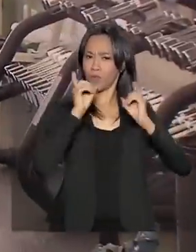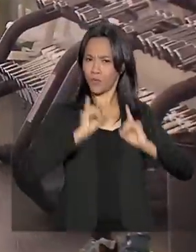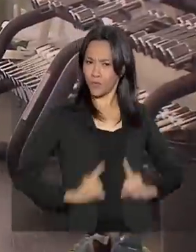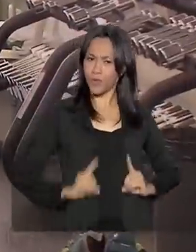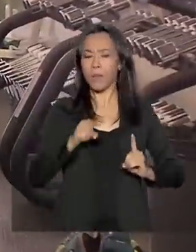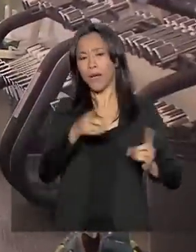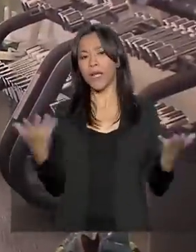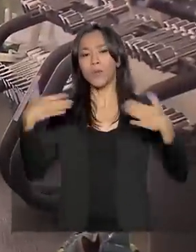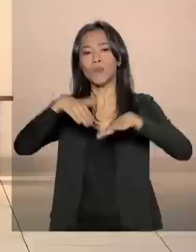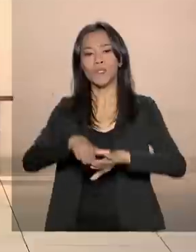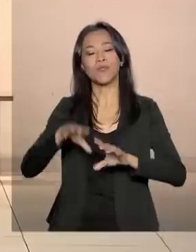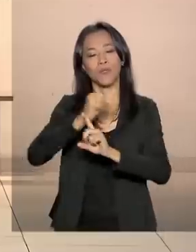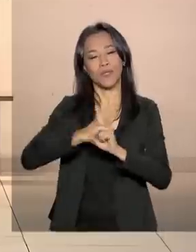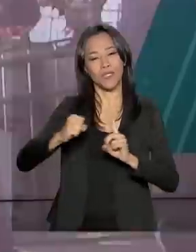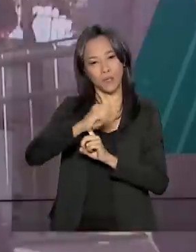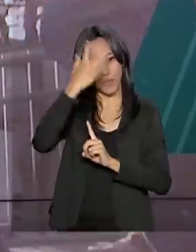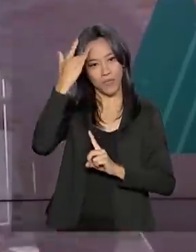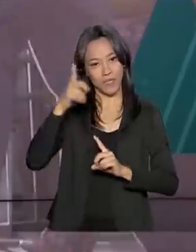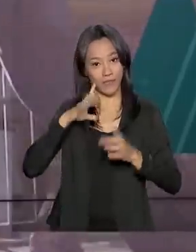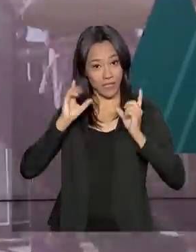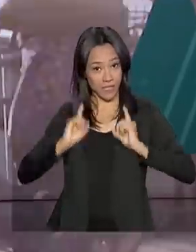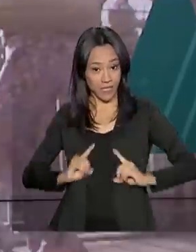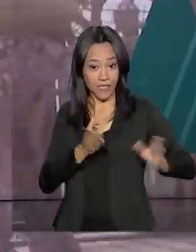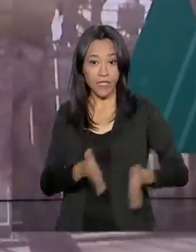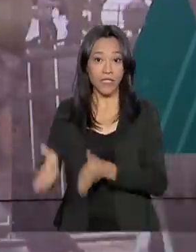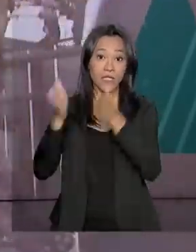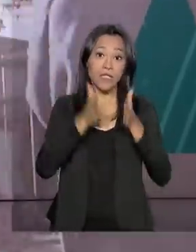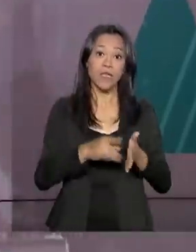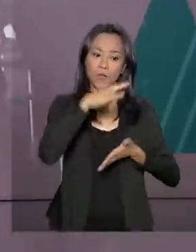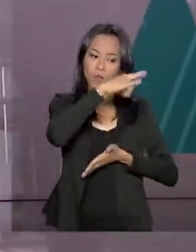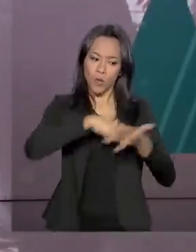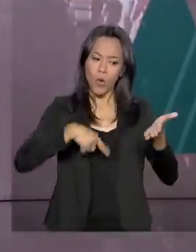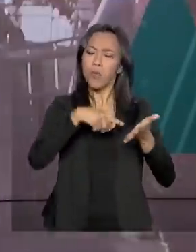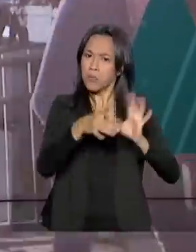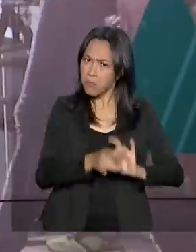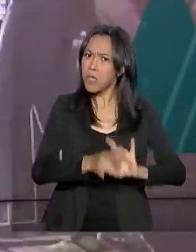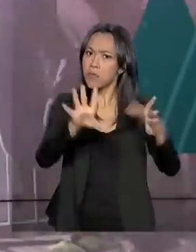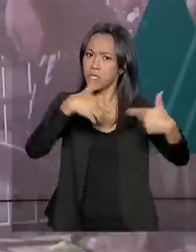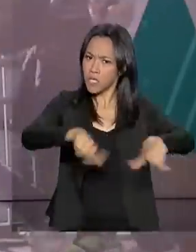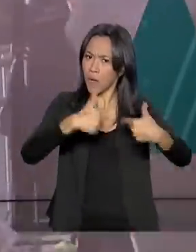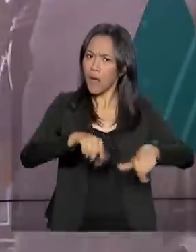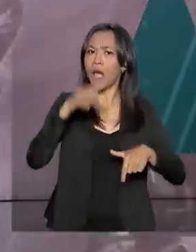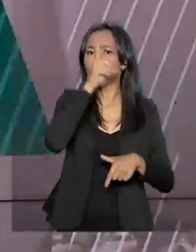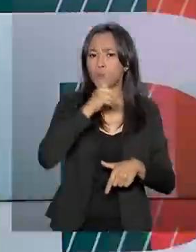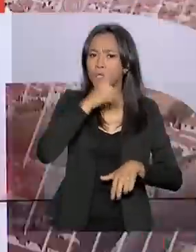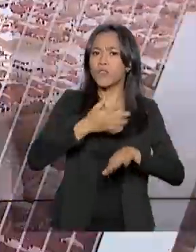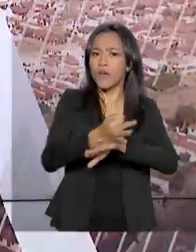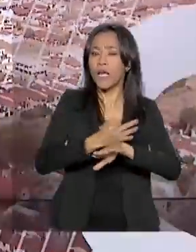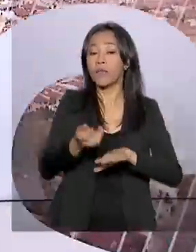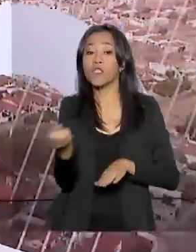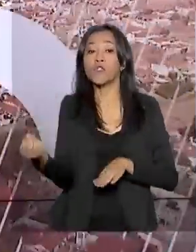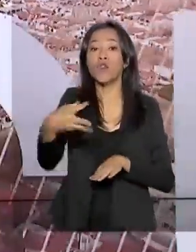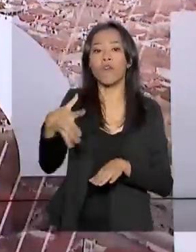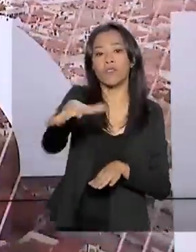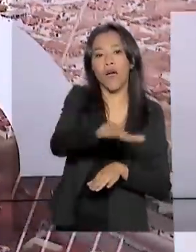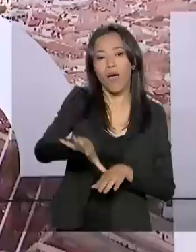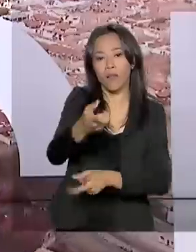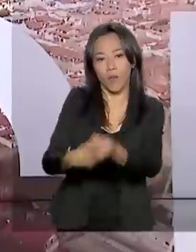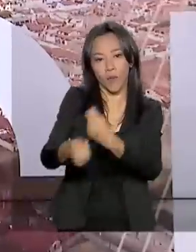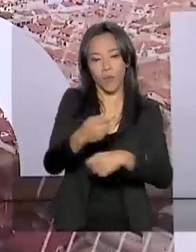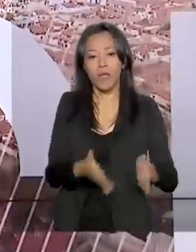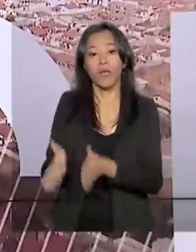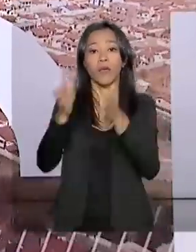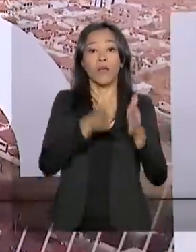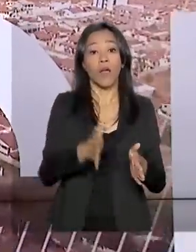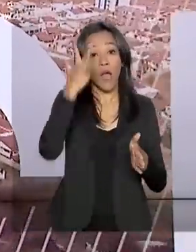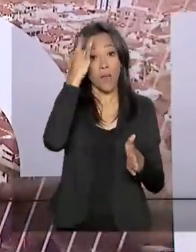de Pessoas com Deficiência. Portaria amplia a autorização de trabalho aos domingos e feriados para novos setores da economia. Amanhã é